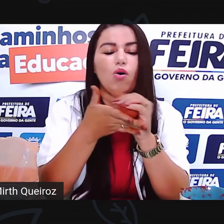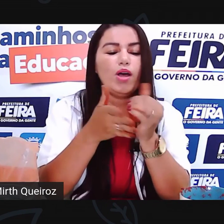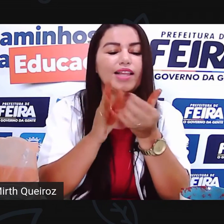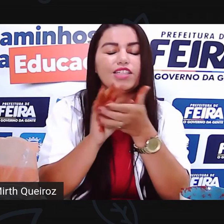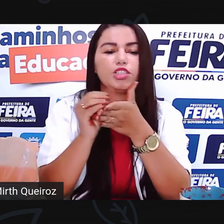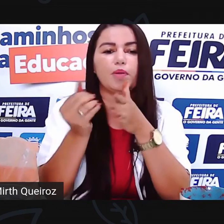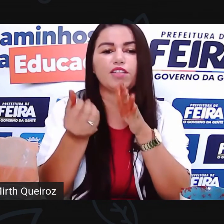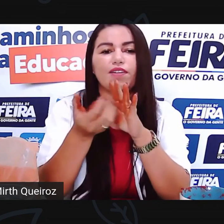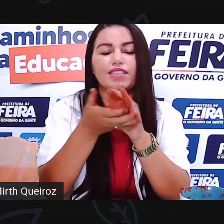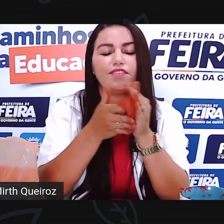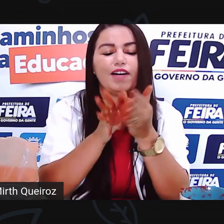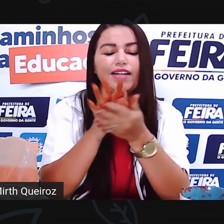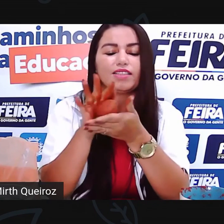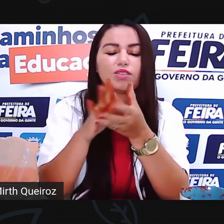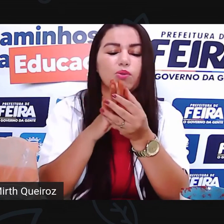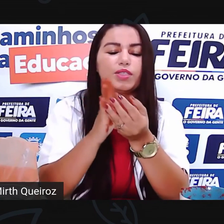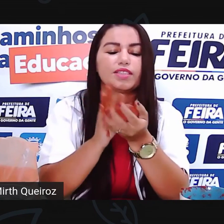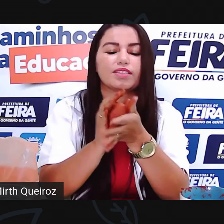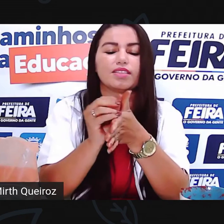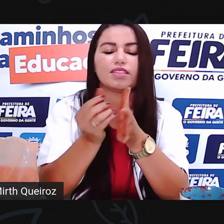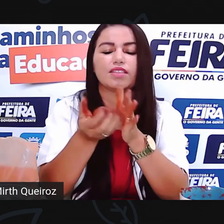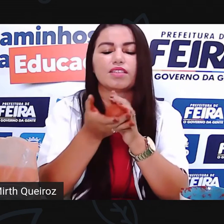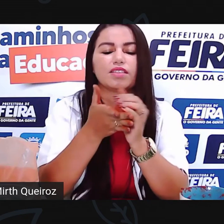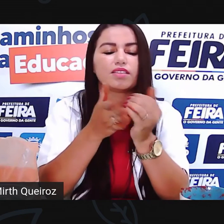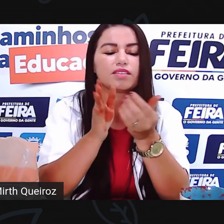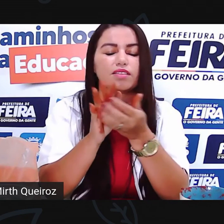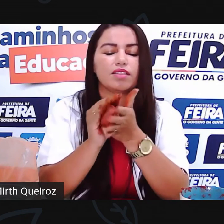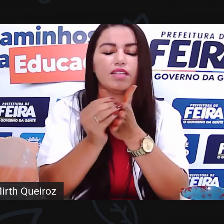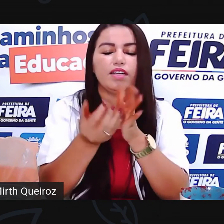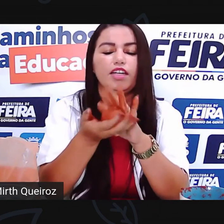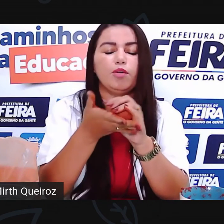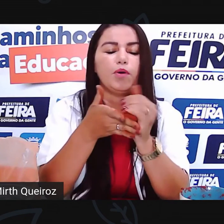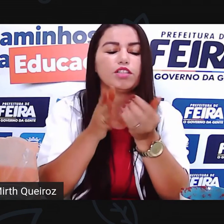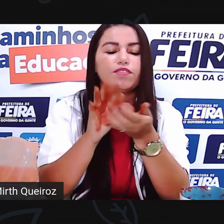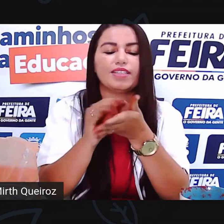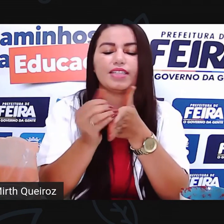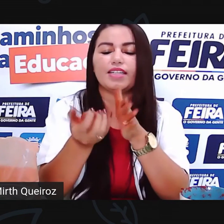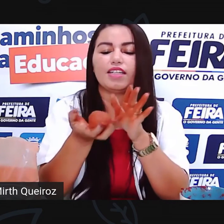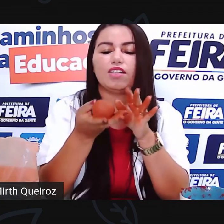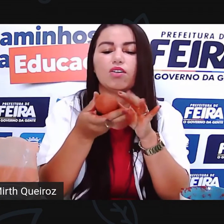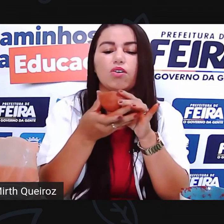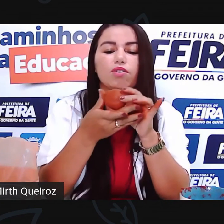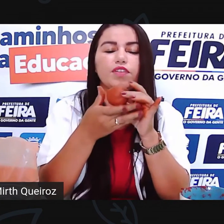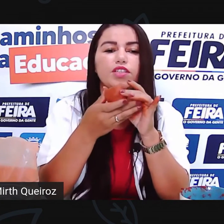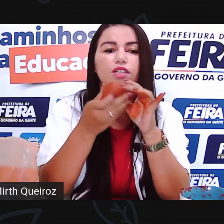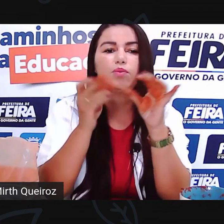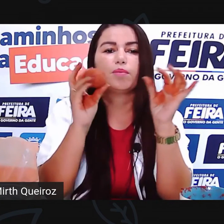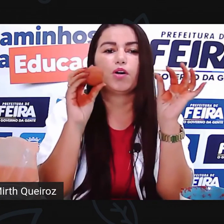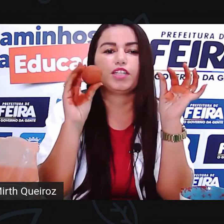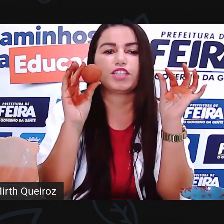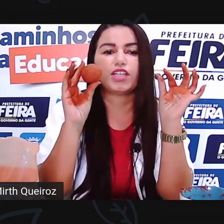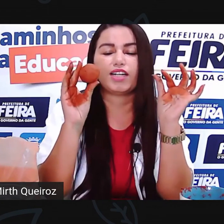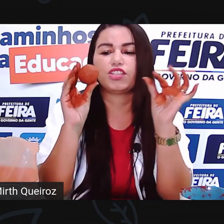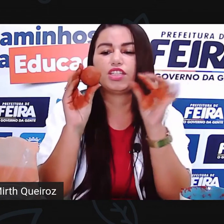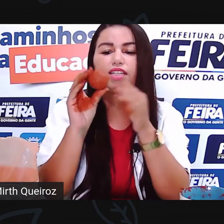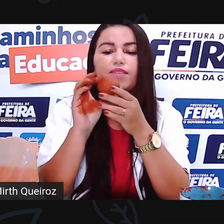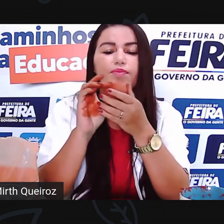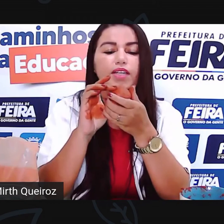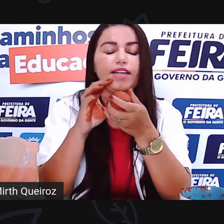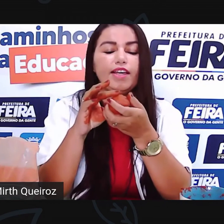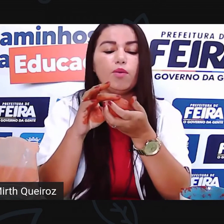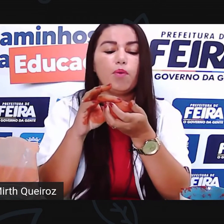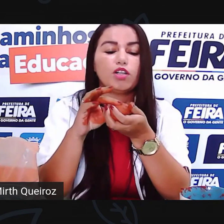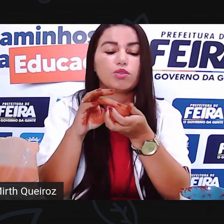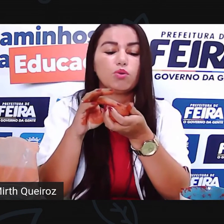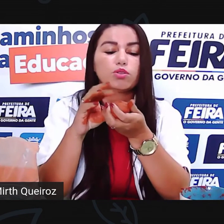Com ela a gente pode fazer várias coisas Eu posso fazer aqui, ó Fiz aqui uma bolinha de argila